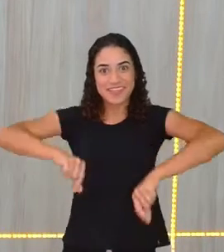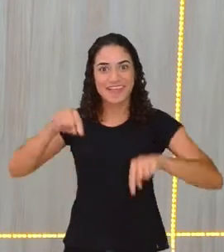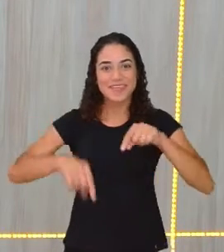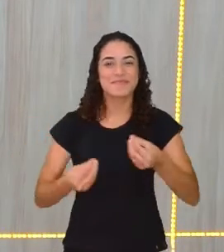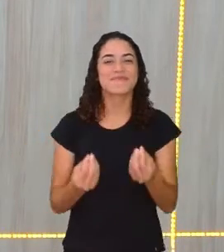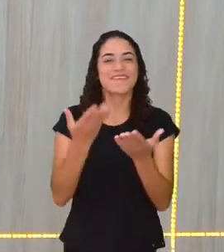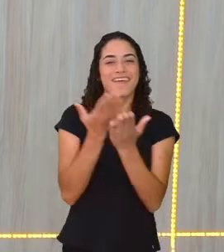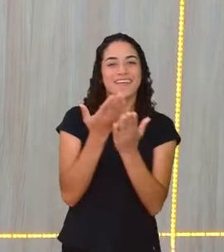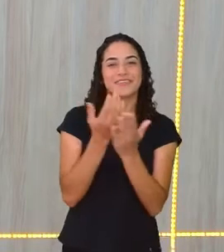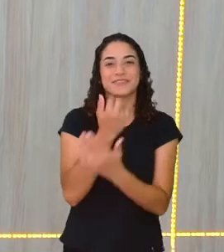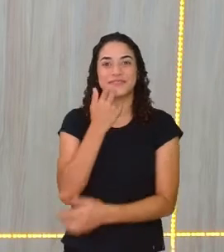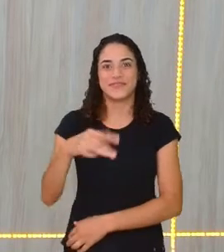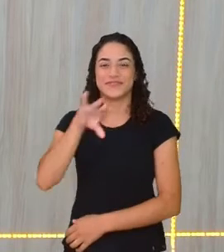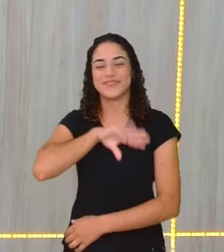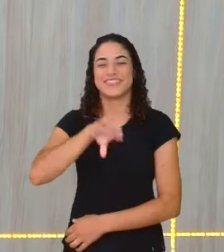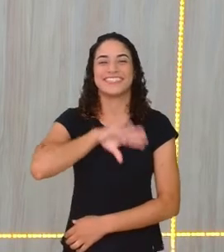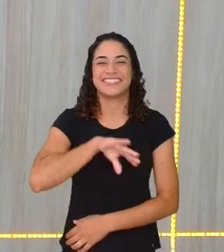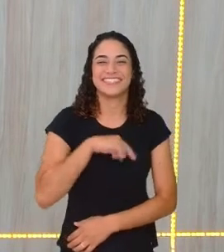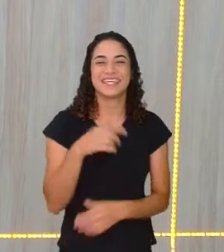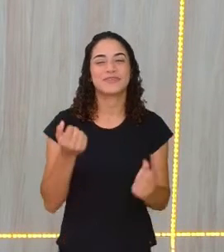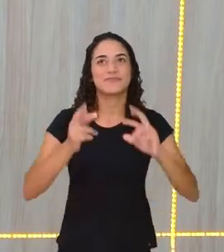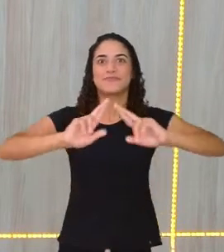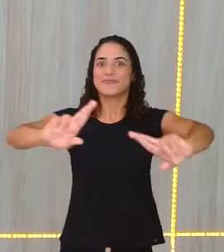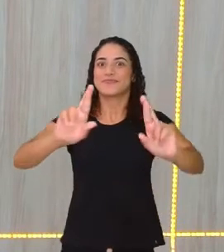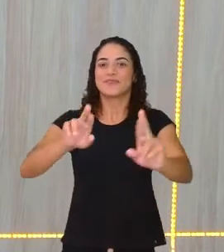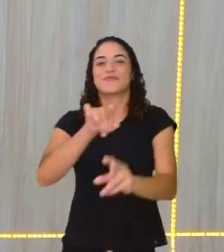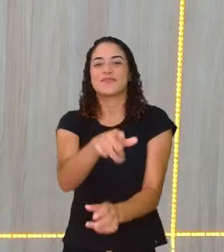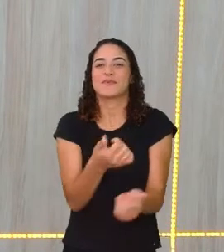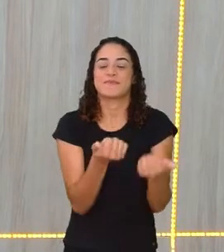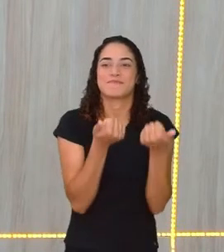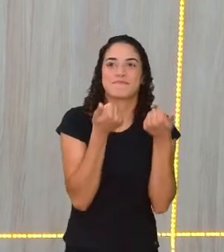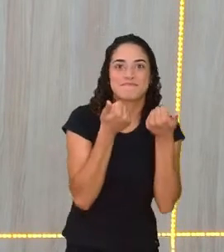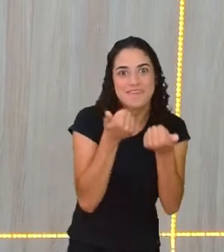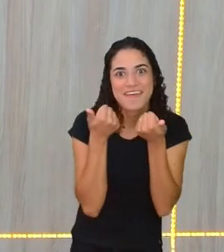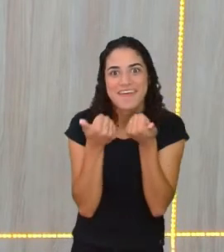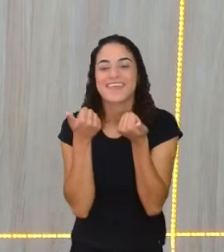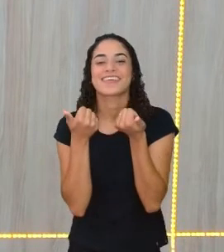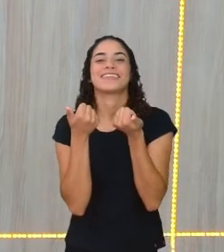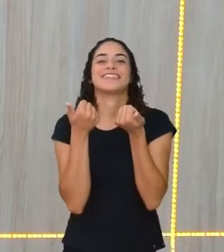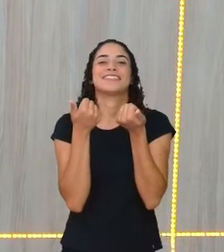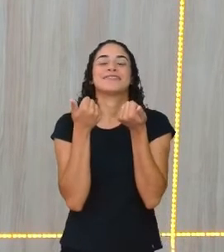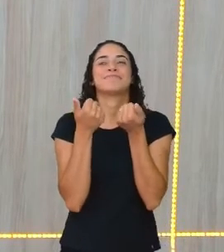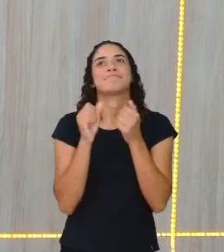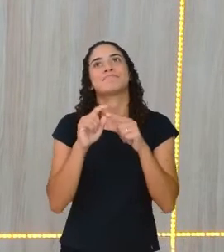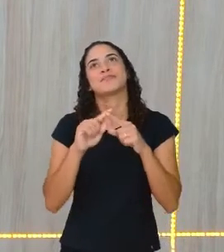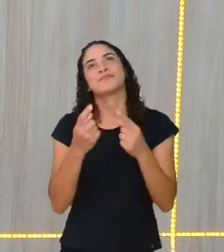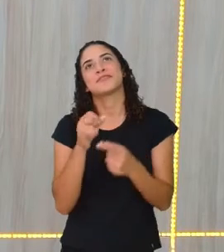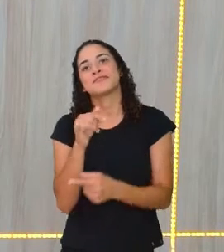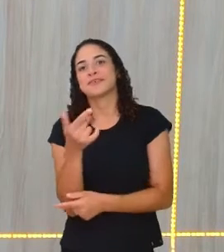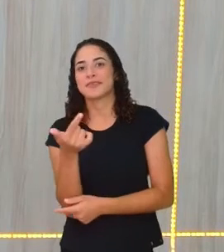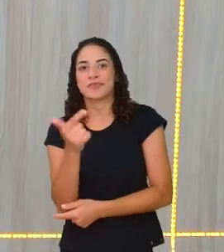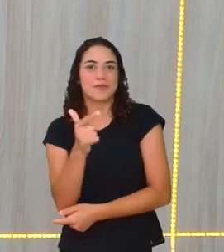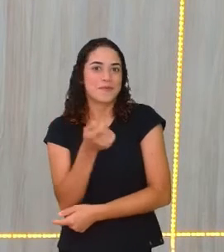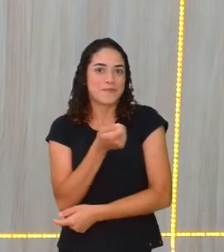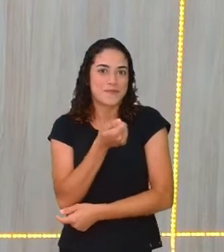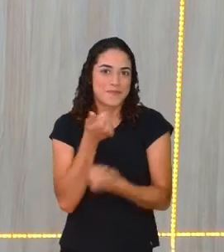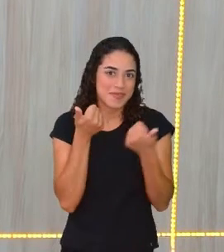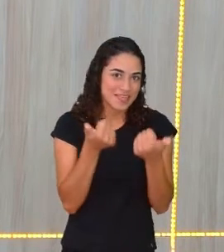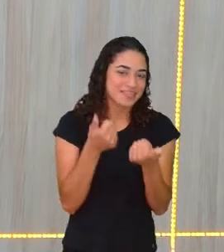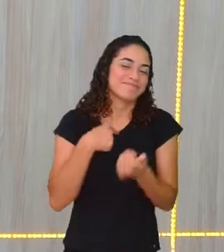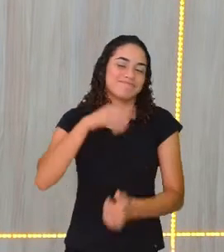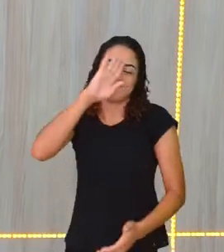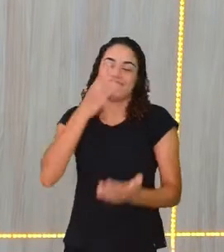mais uma aula de língua portuguesa. Eu espero que vocês estejam bem, se não estiverem bem, eu